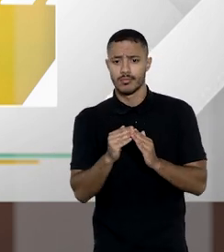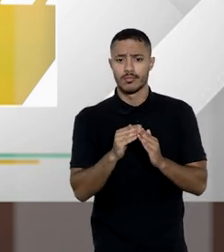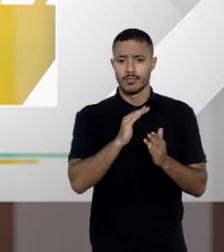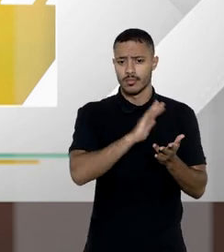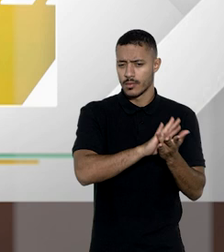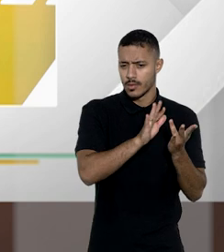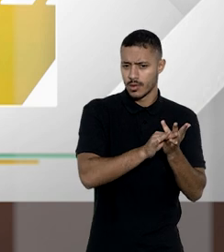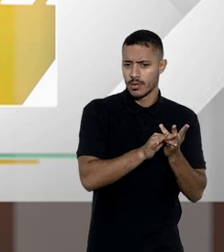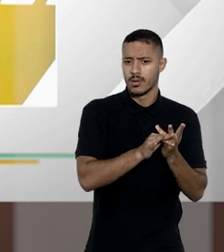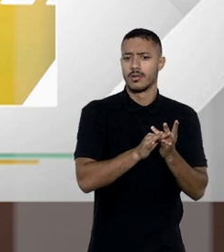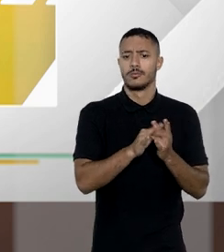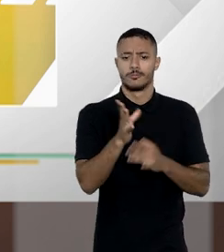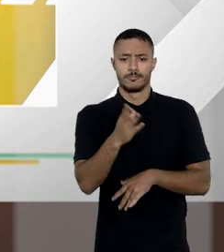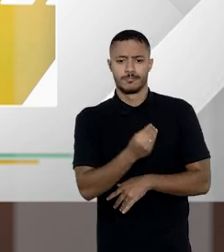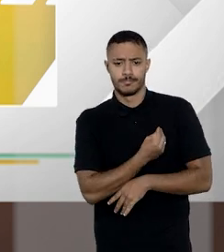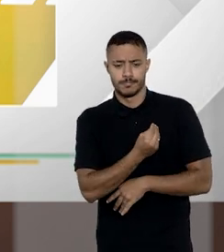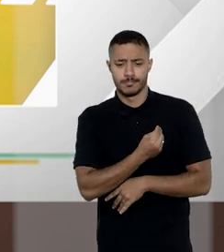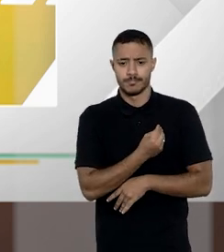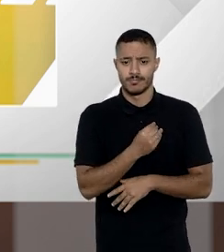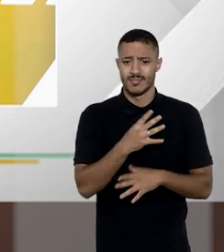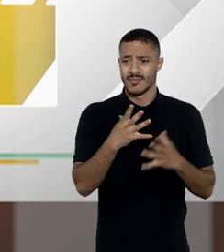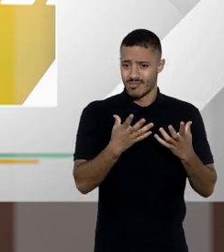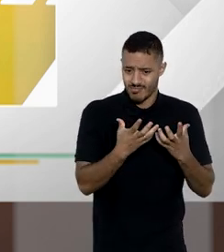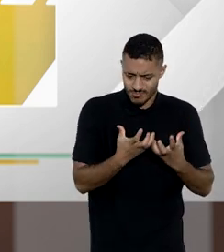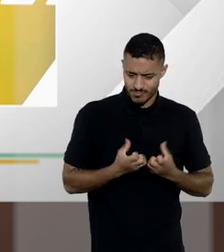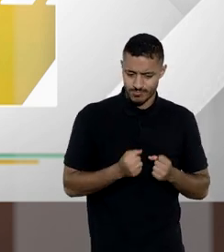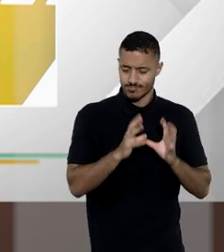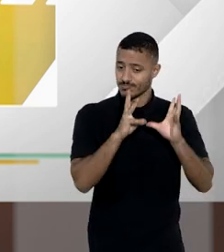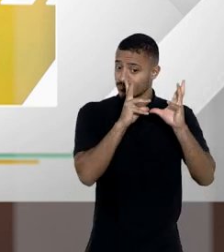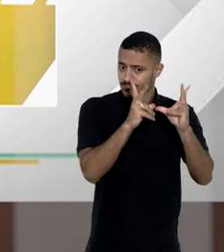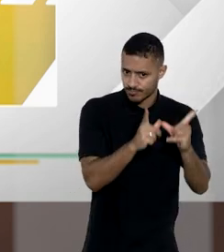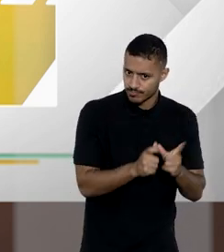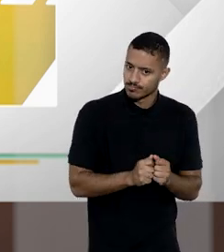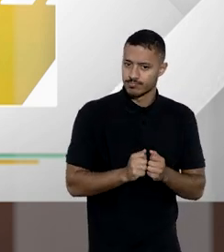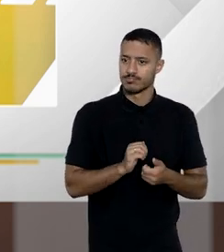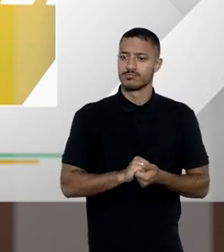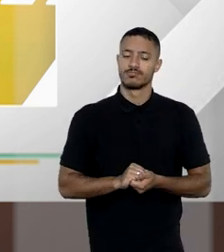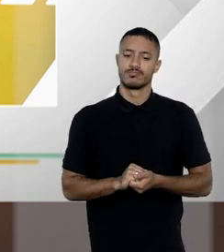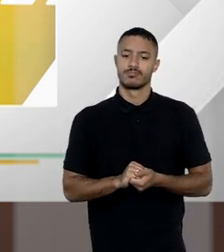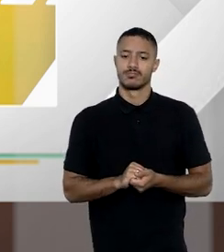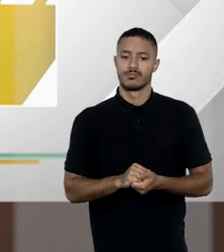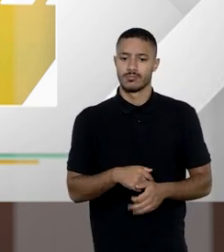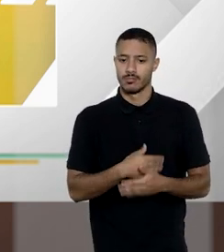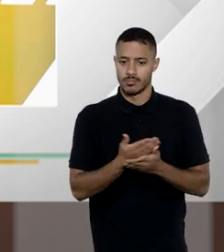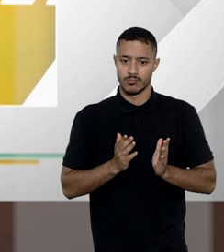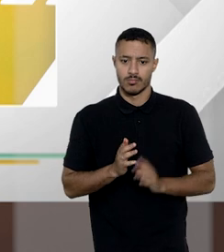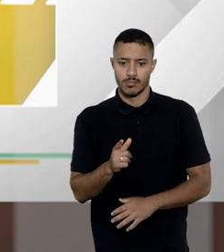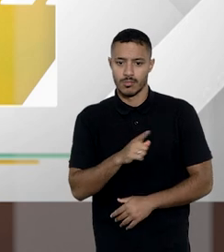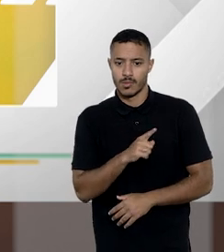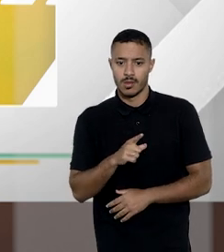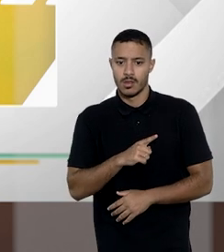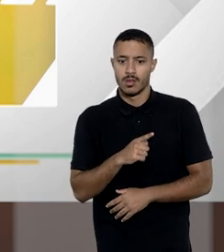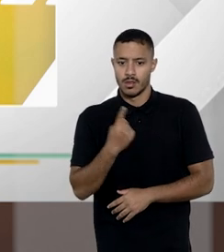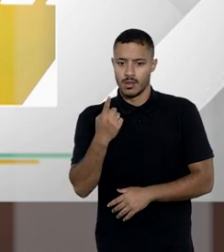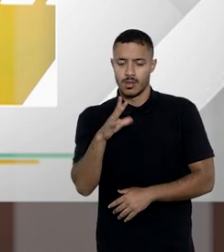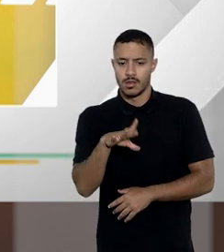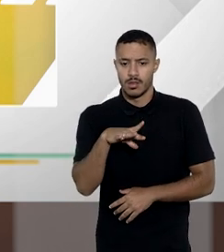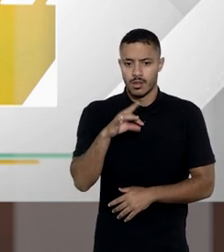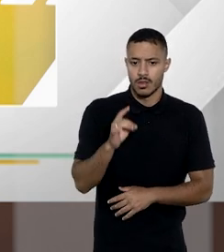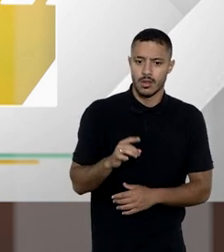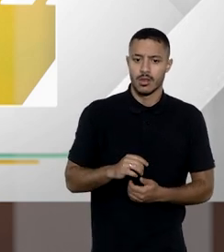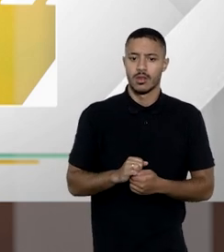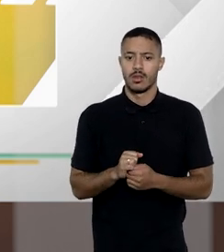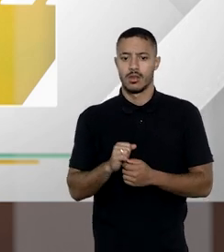o cônjuge ou o companheiro sobrevivente ele herda todos os bens consequentemente a gente tem uma